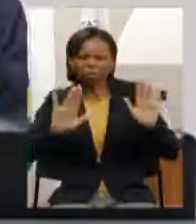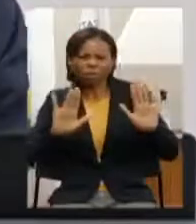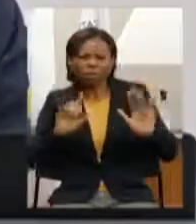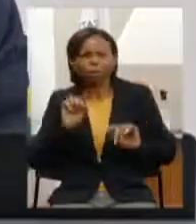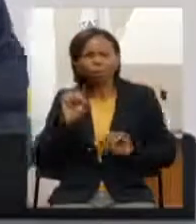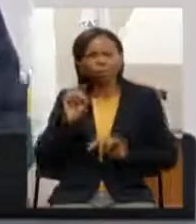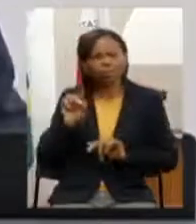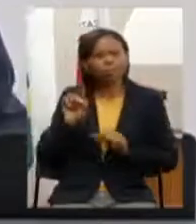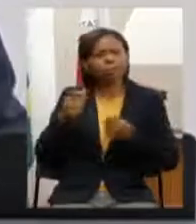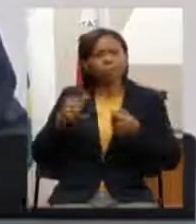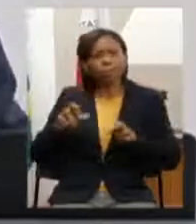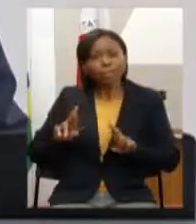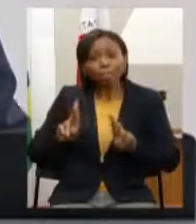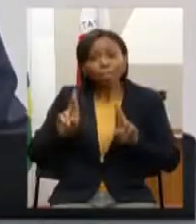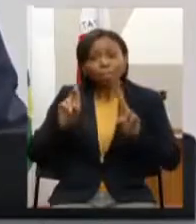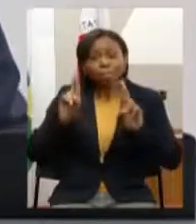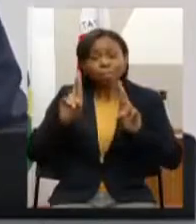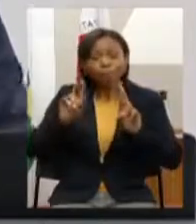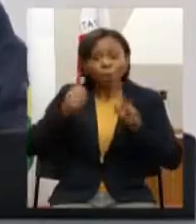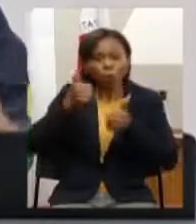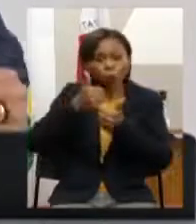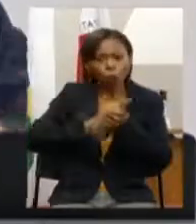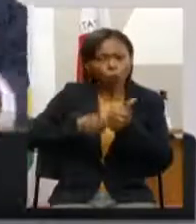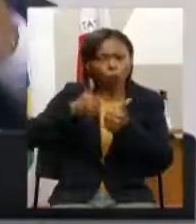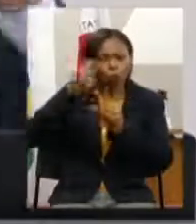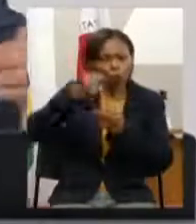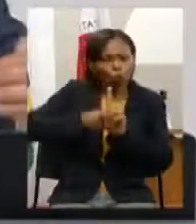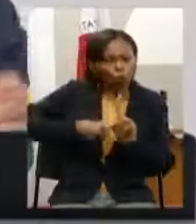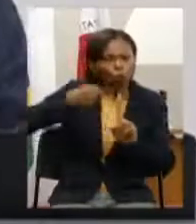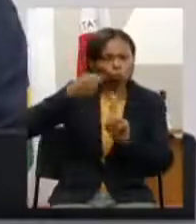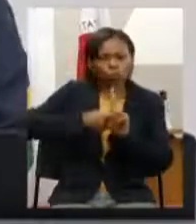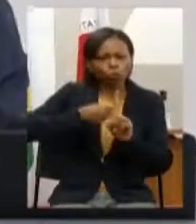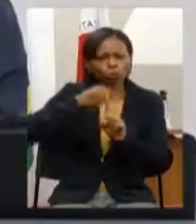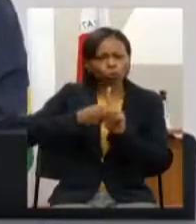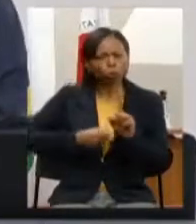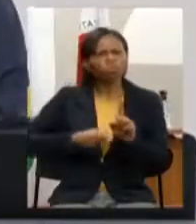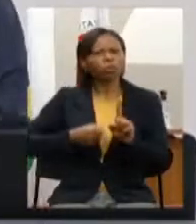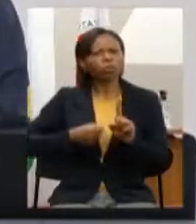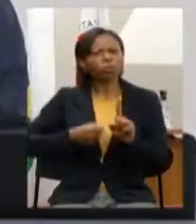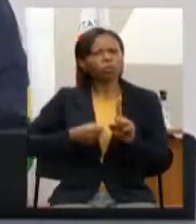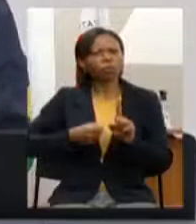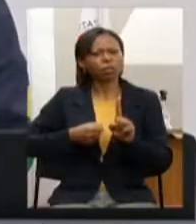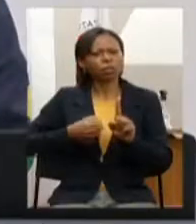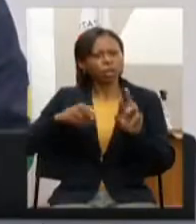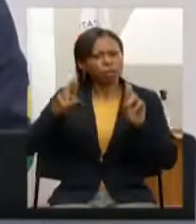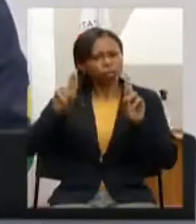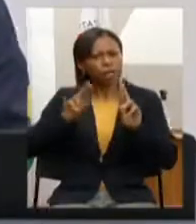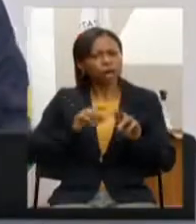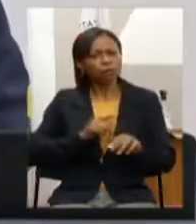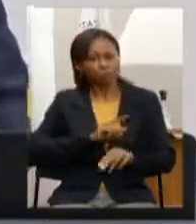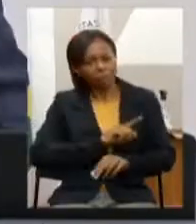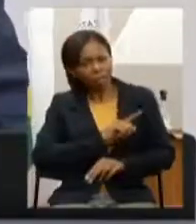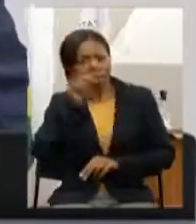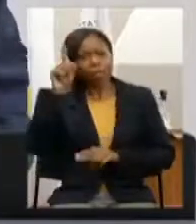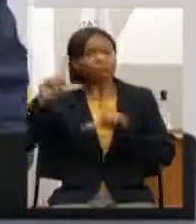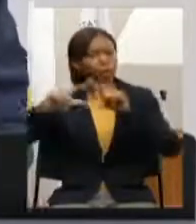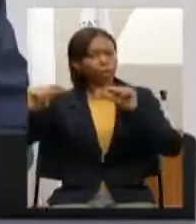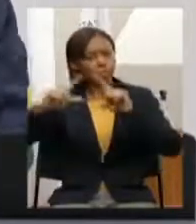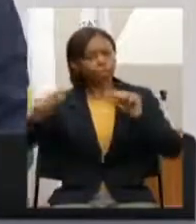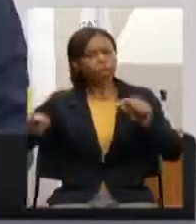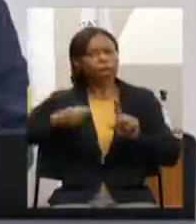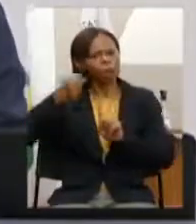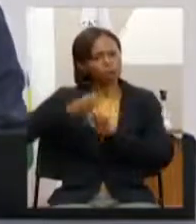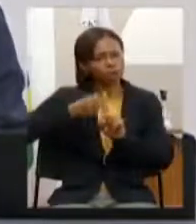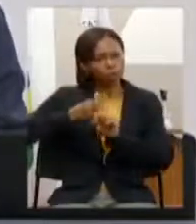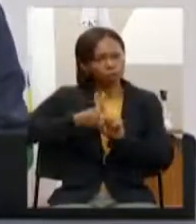frente da luta do estado de Minas Gerais seja aquele que vá brigar em Brasília para cada direito